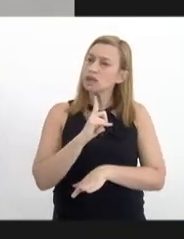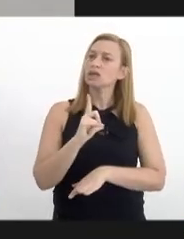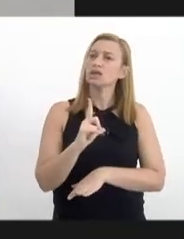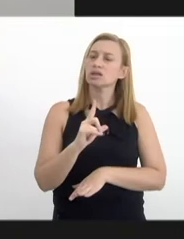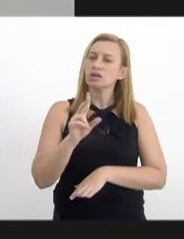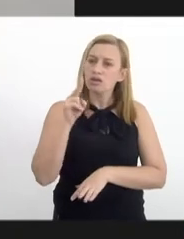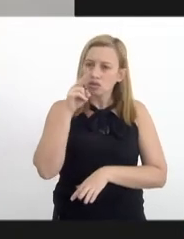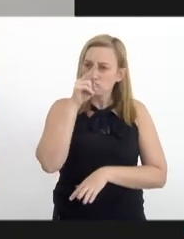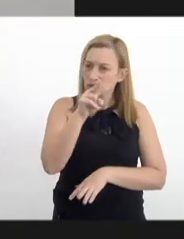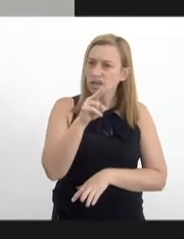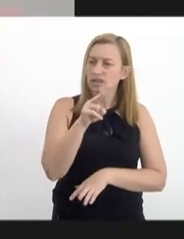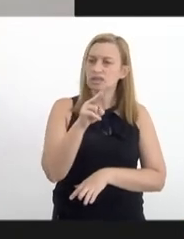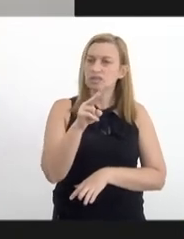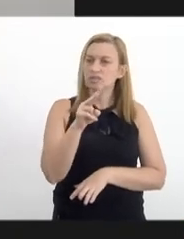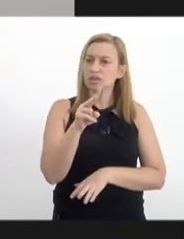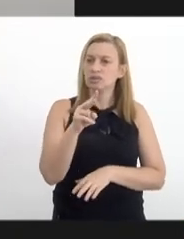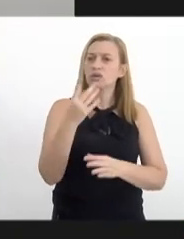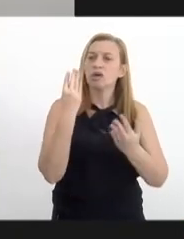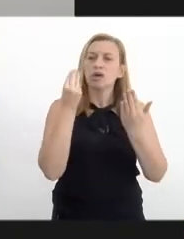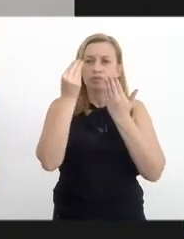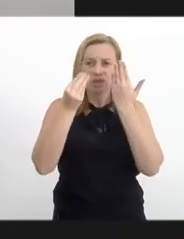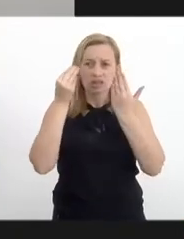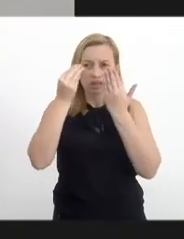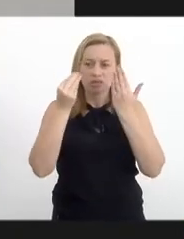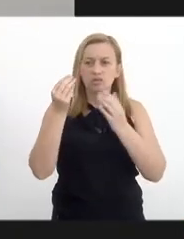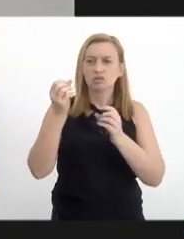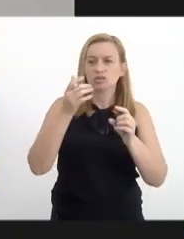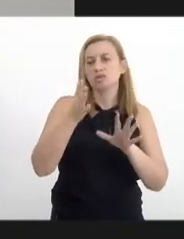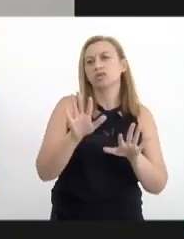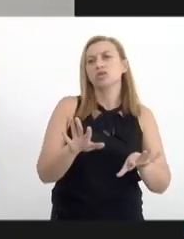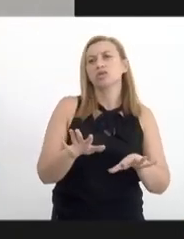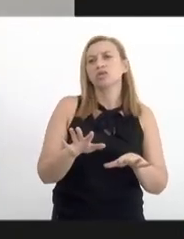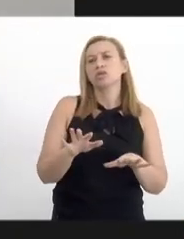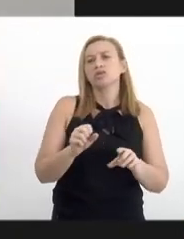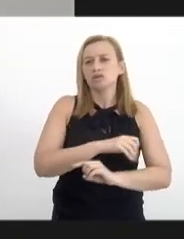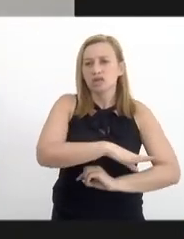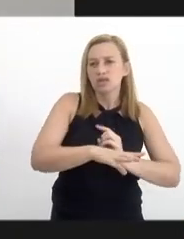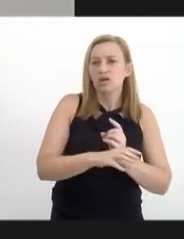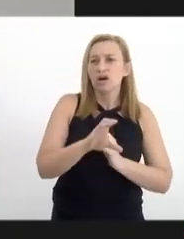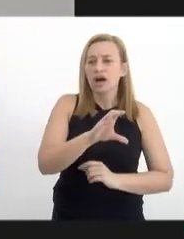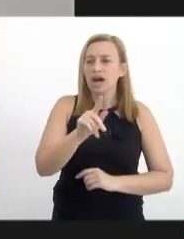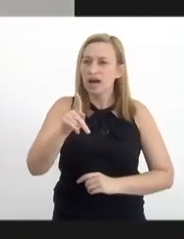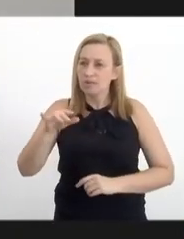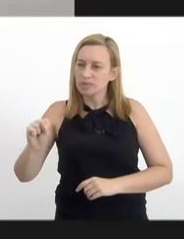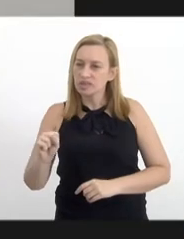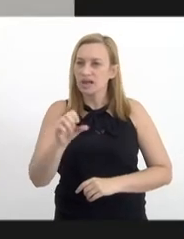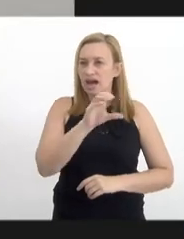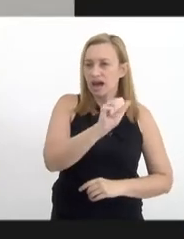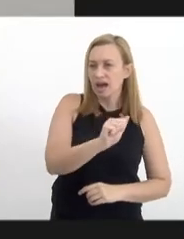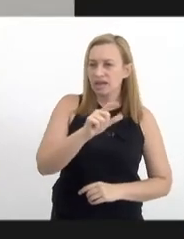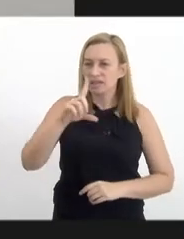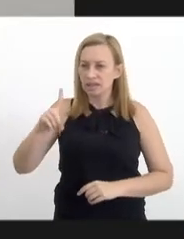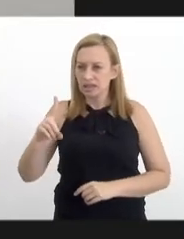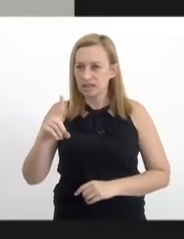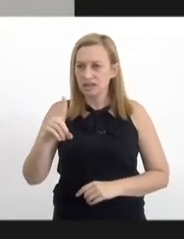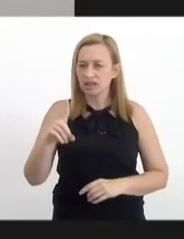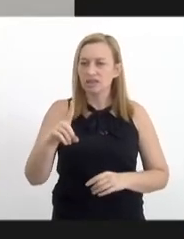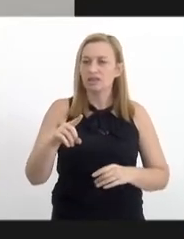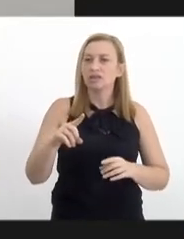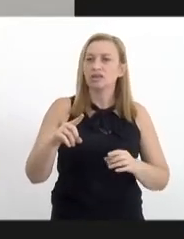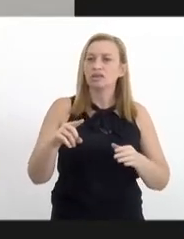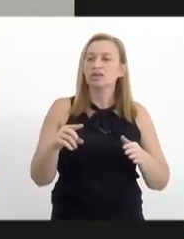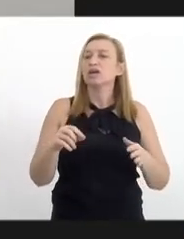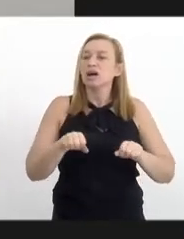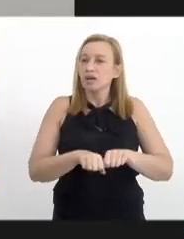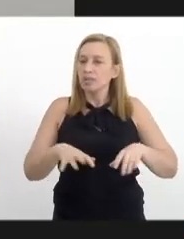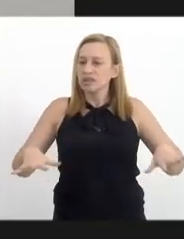que é fortalecimento da rede de atenção psicossocial, os serviços, os CAPSAD. o falou no início que os CAPSAD durante a pandemia alguns deles ficaram orientados, a gente fez